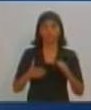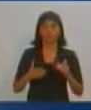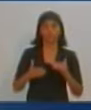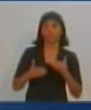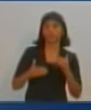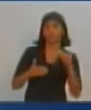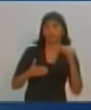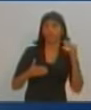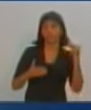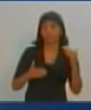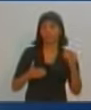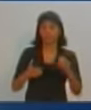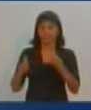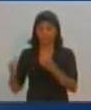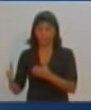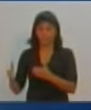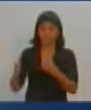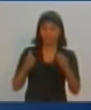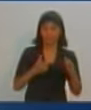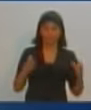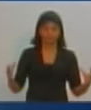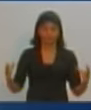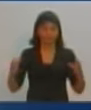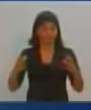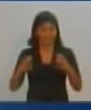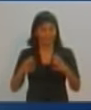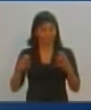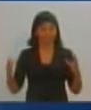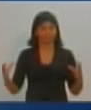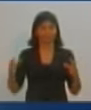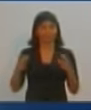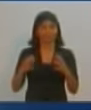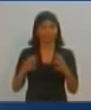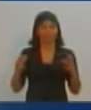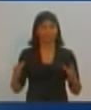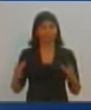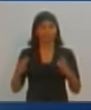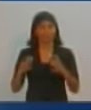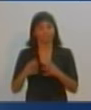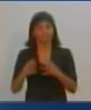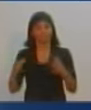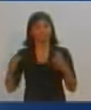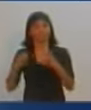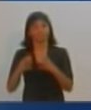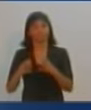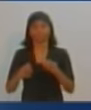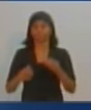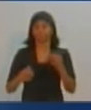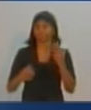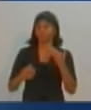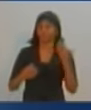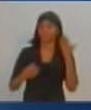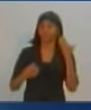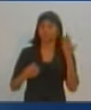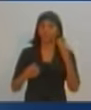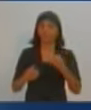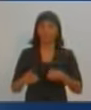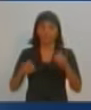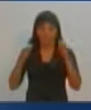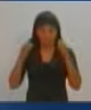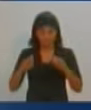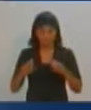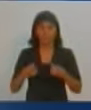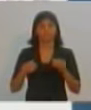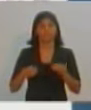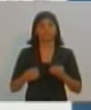conseguiremos integrar a Vila Marcondes com o restante da cidade, algo que eu ouço há mais de 30 anos e nunca aconteceu, mas vai acontecer no nosso